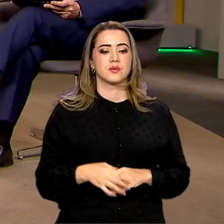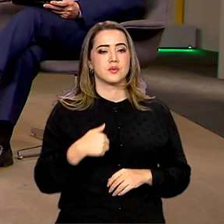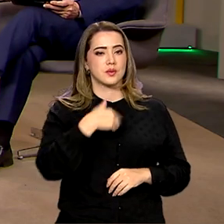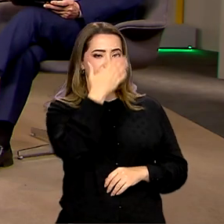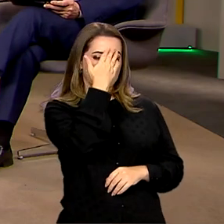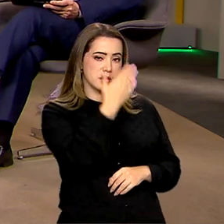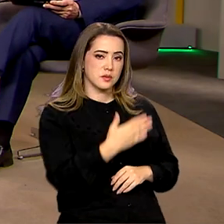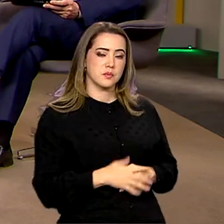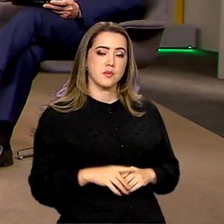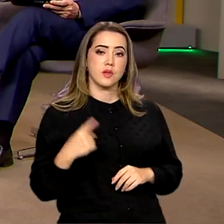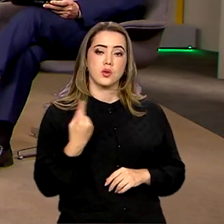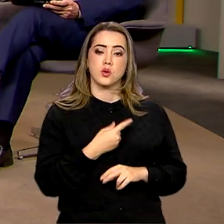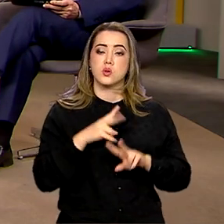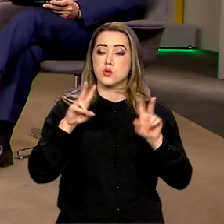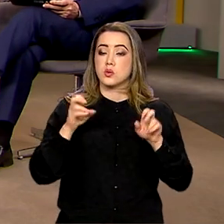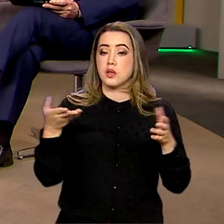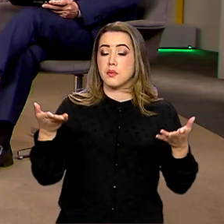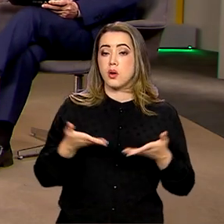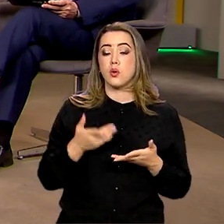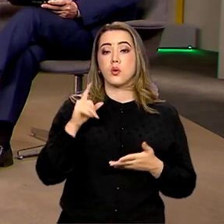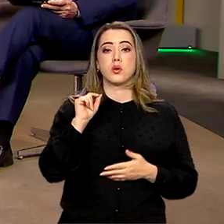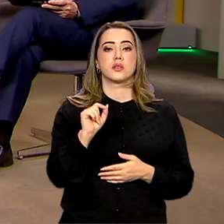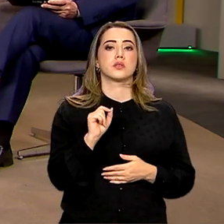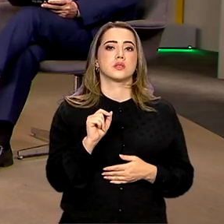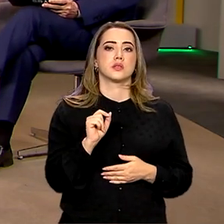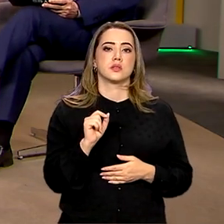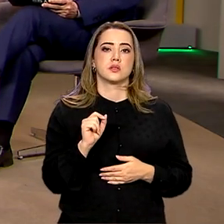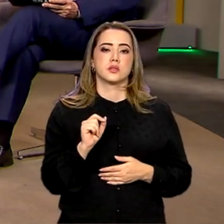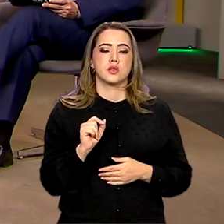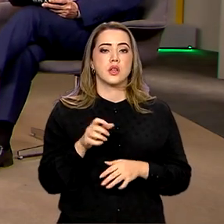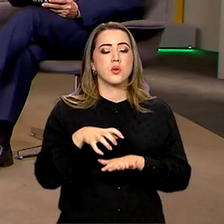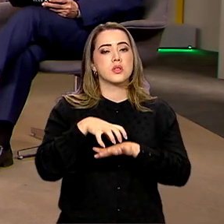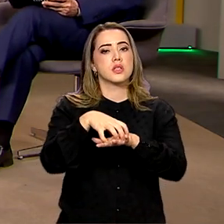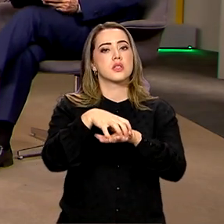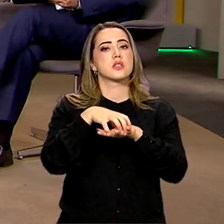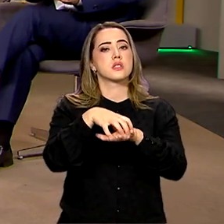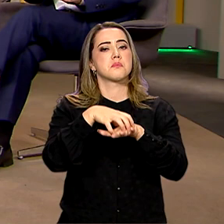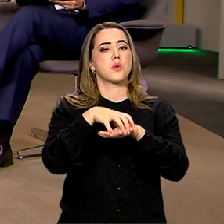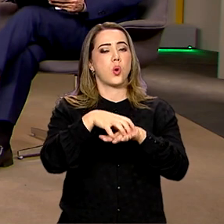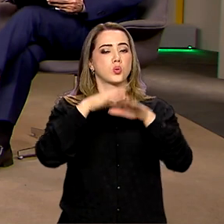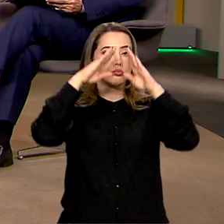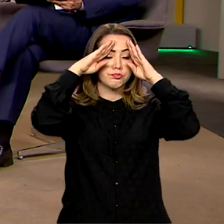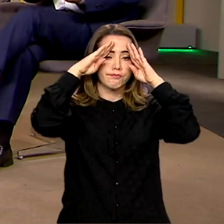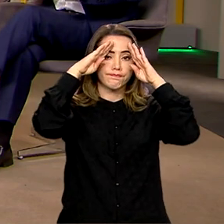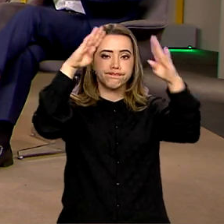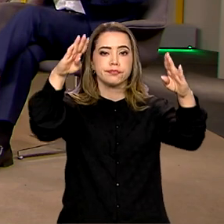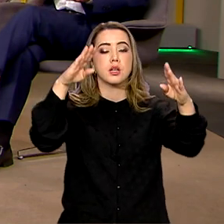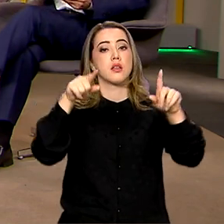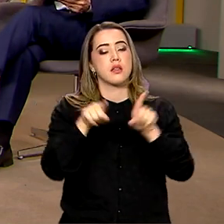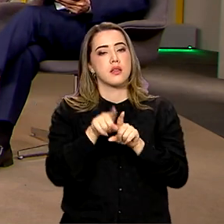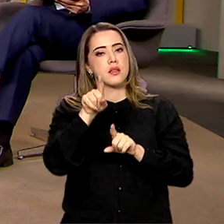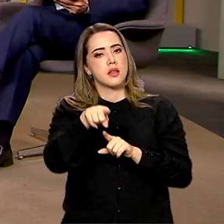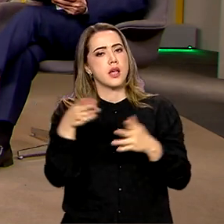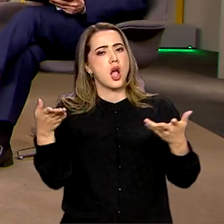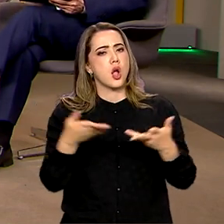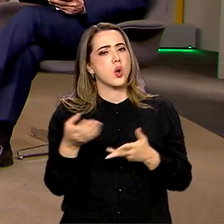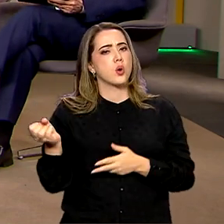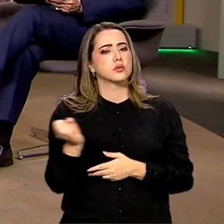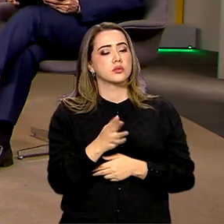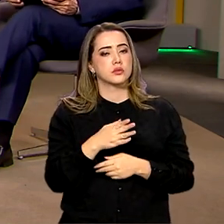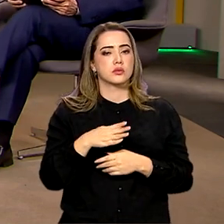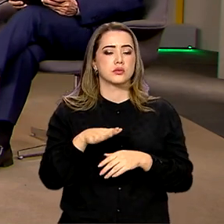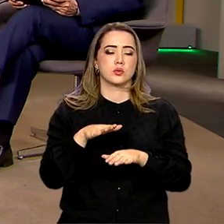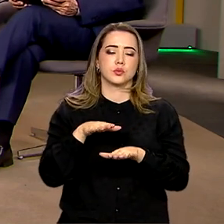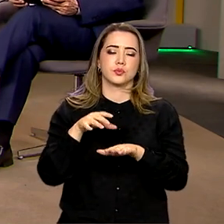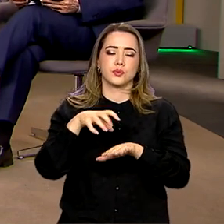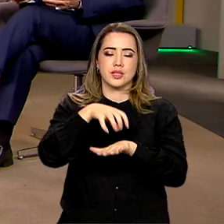O nosso assunto agora aqui no Brasil em Dia é o sistema de transporte de cargas aéreas, que ganhou agilidade e modernização e poderá